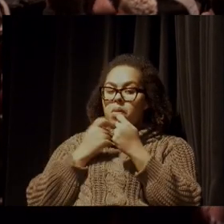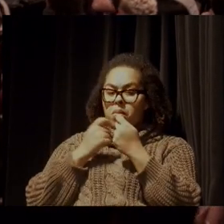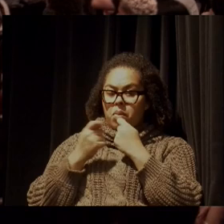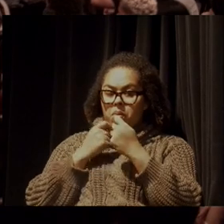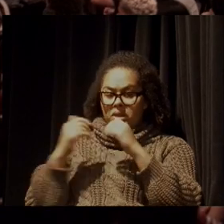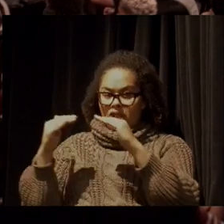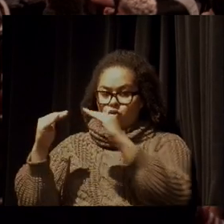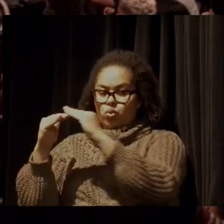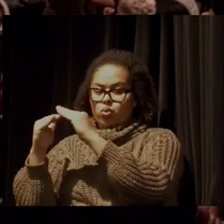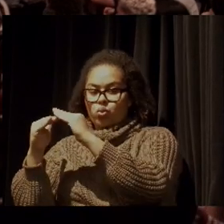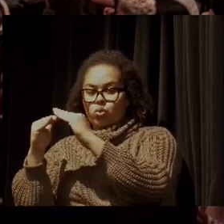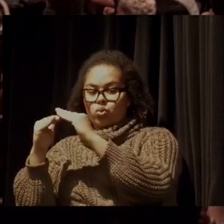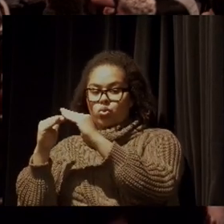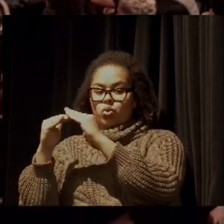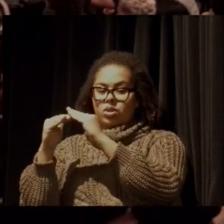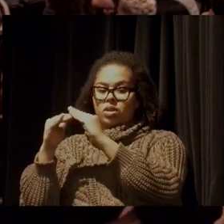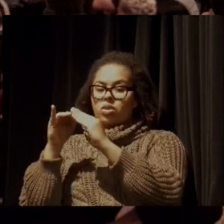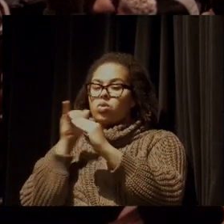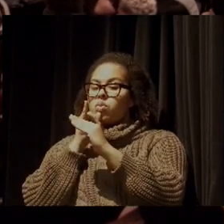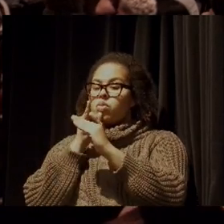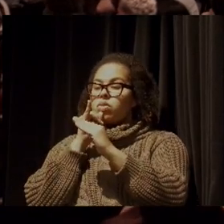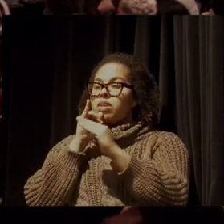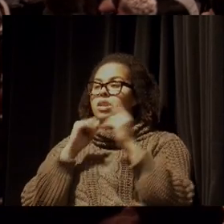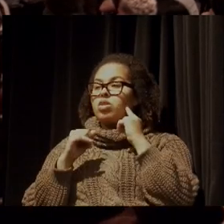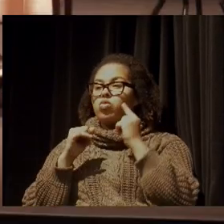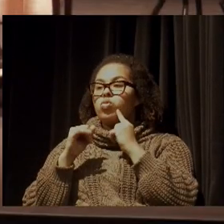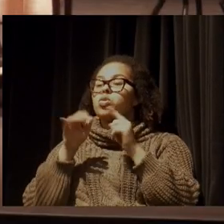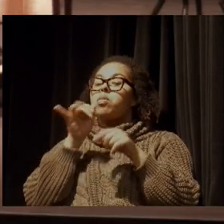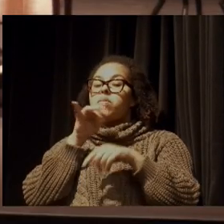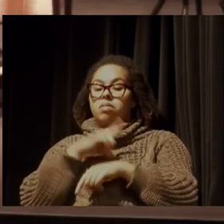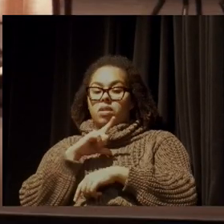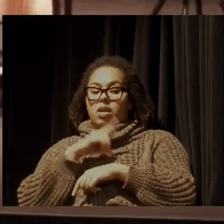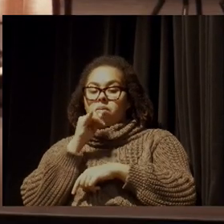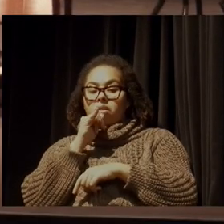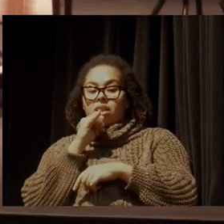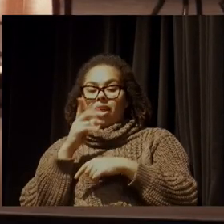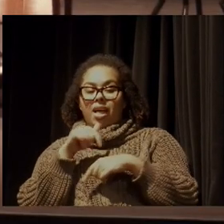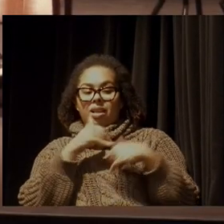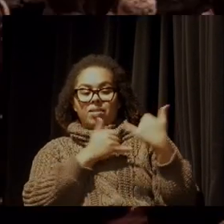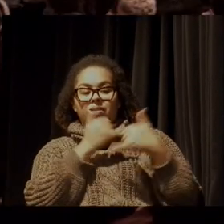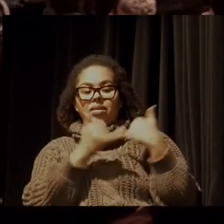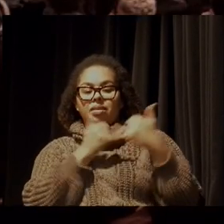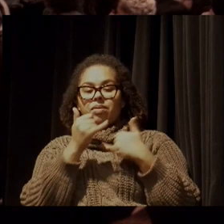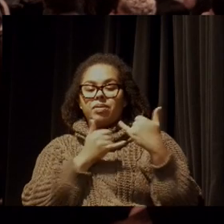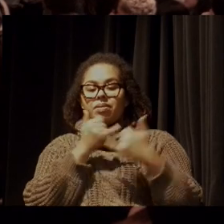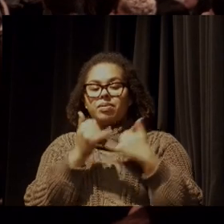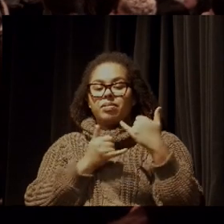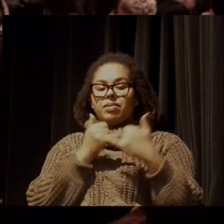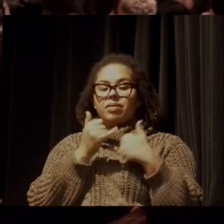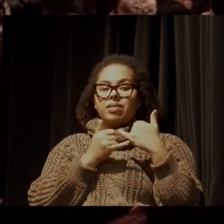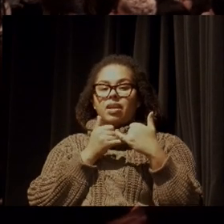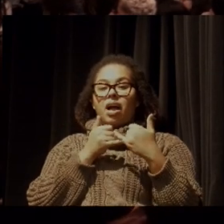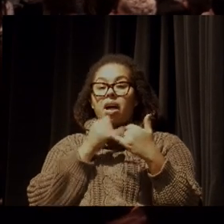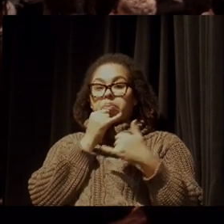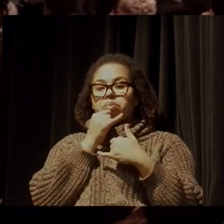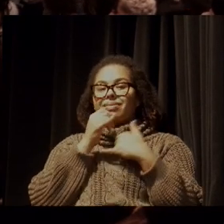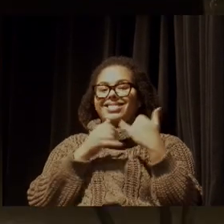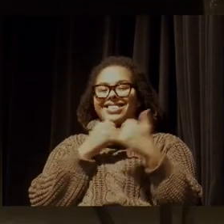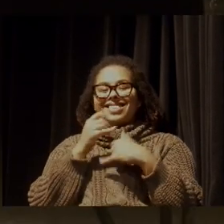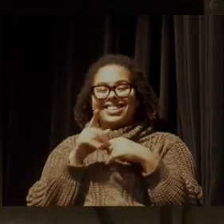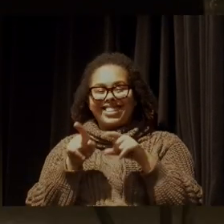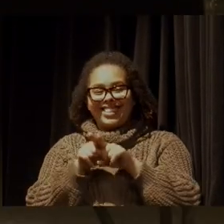dele, ele dizia, você está aqui como jornalista ou ser humano? Brincadeira, Ayrton, porque eu vou contar para vocês. Daí,